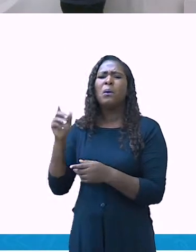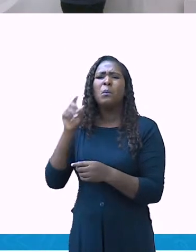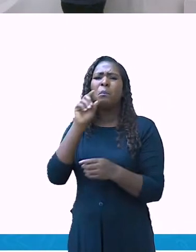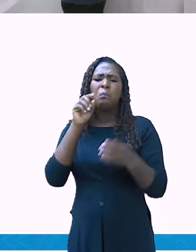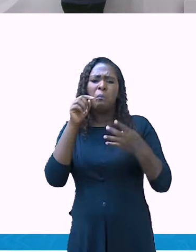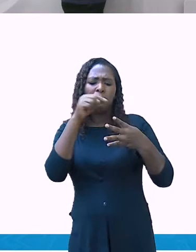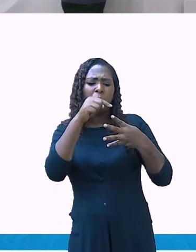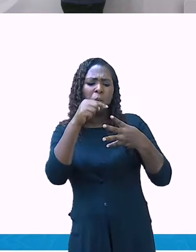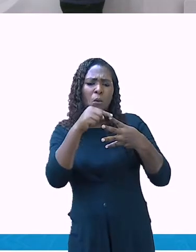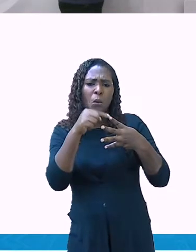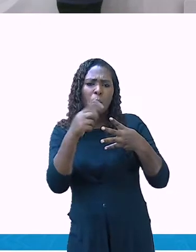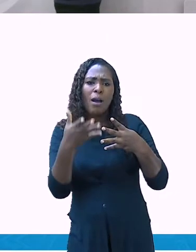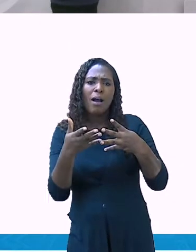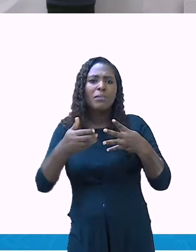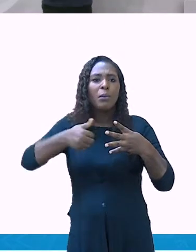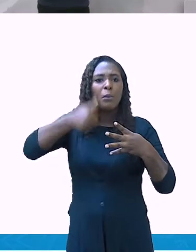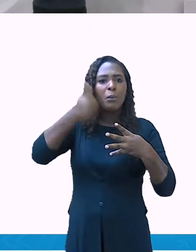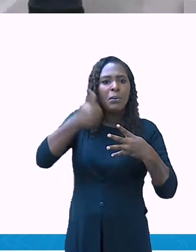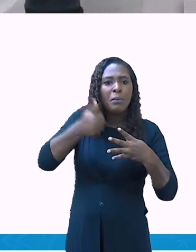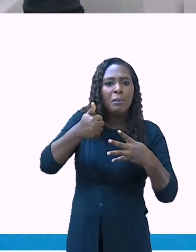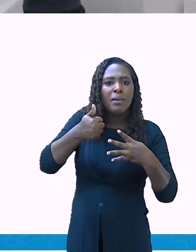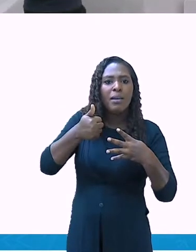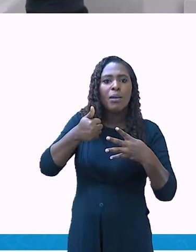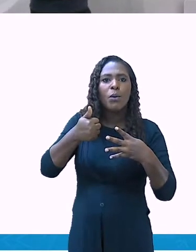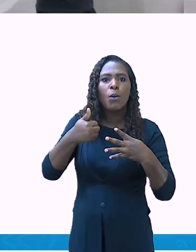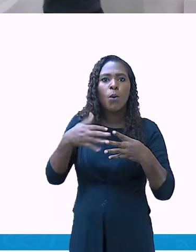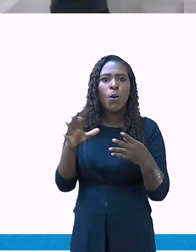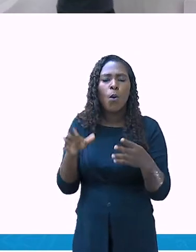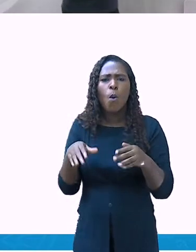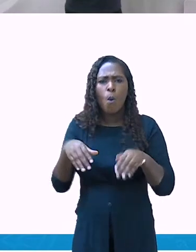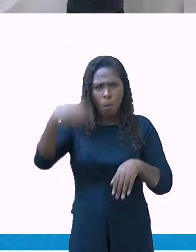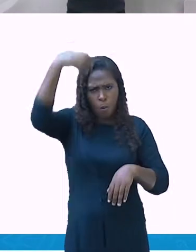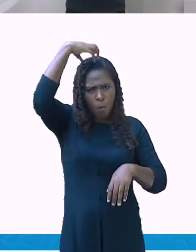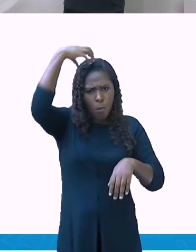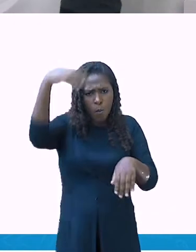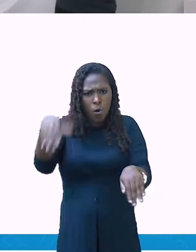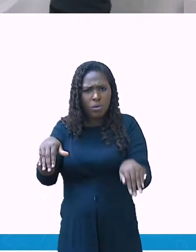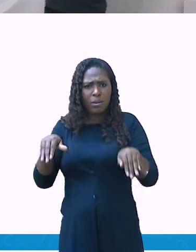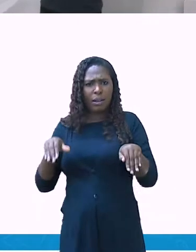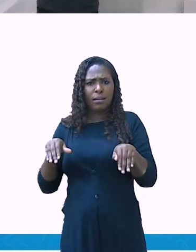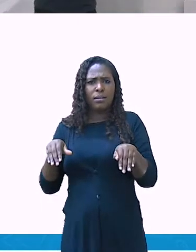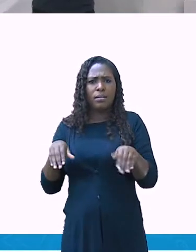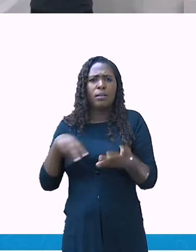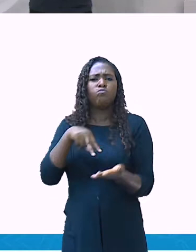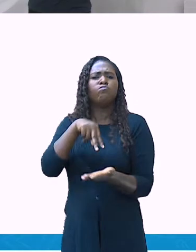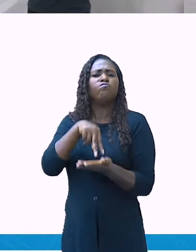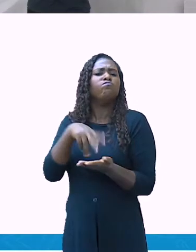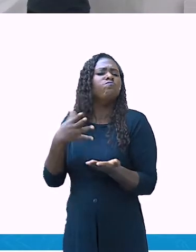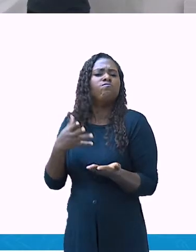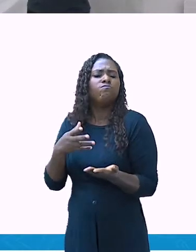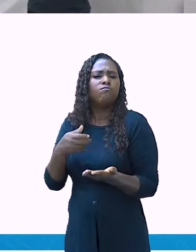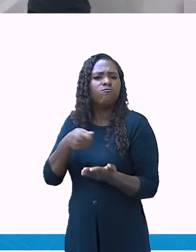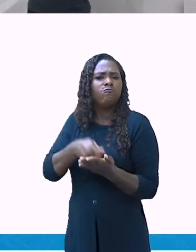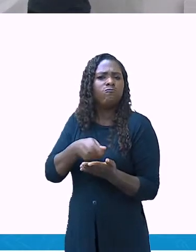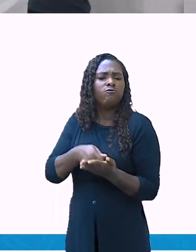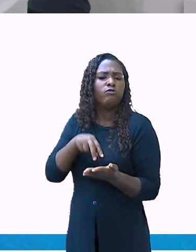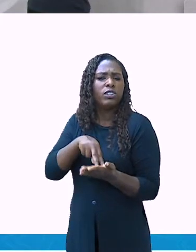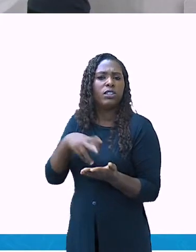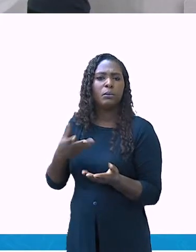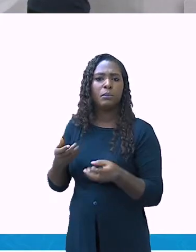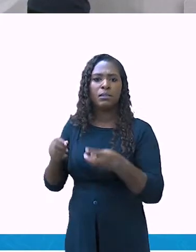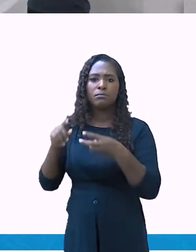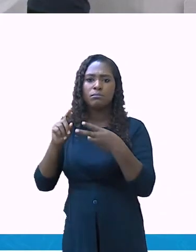Investimento no desenvolvimento de conhecimento náutico. Então, eles tinham que tirar aquela